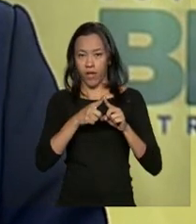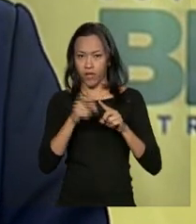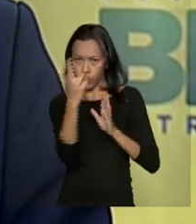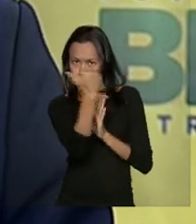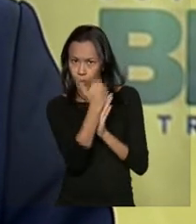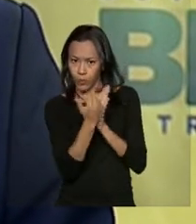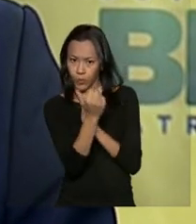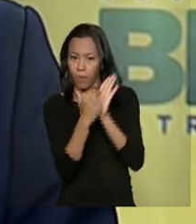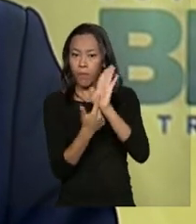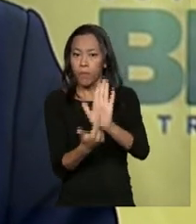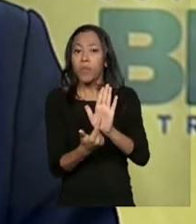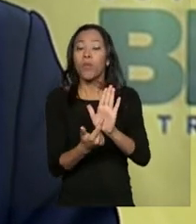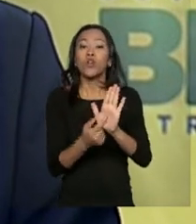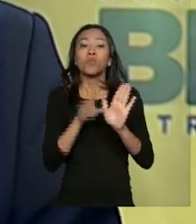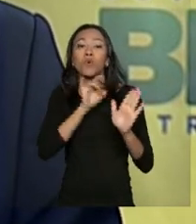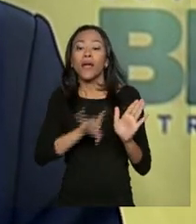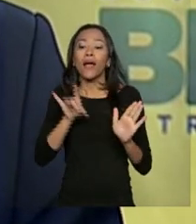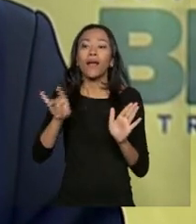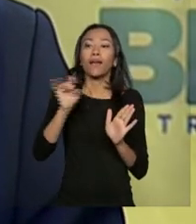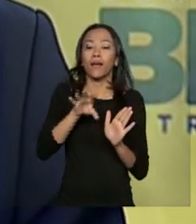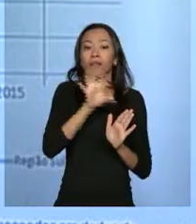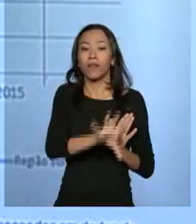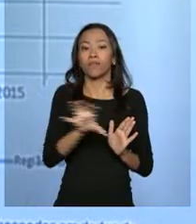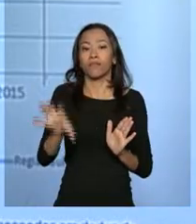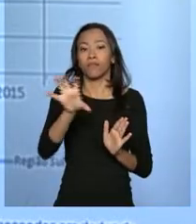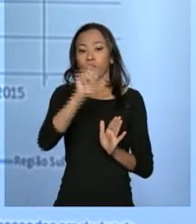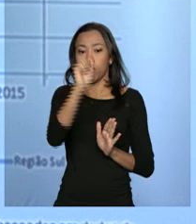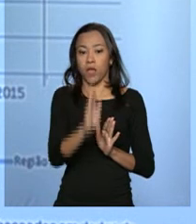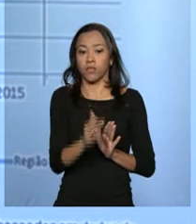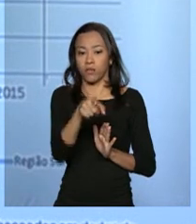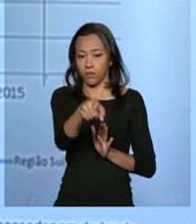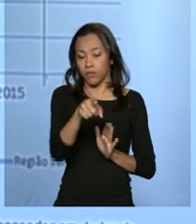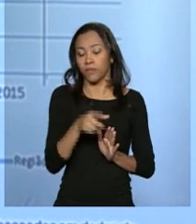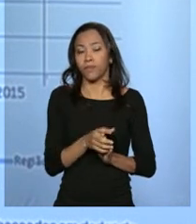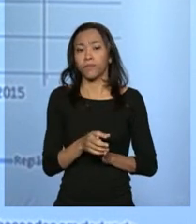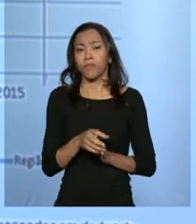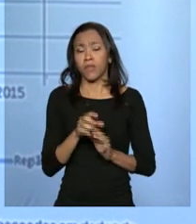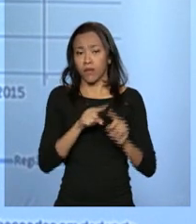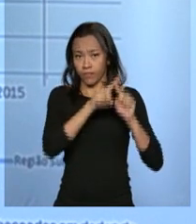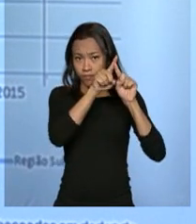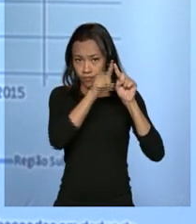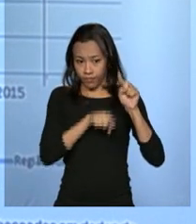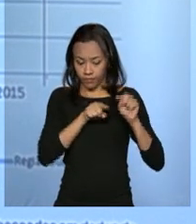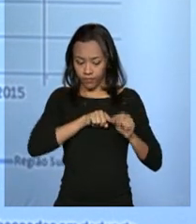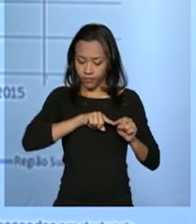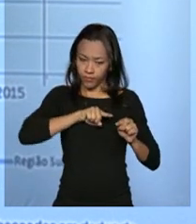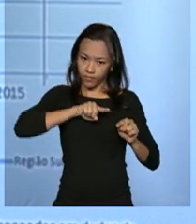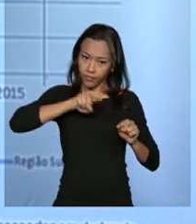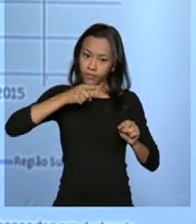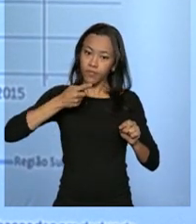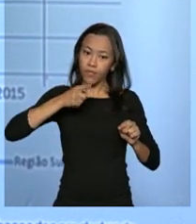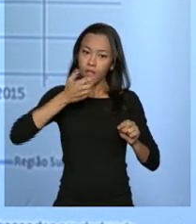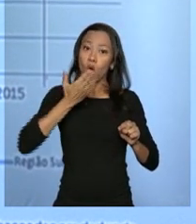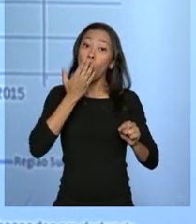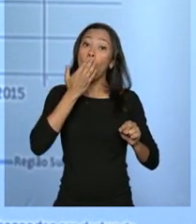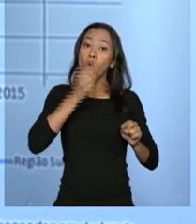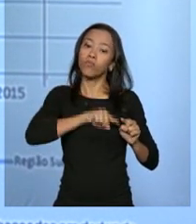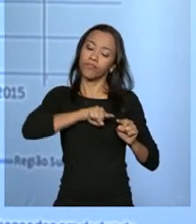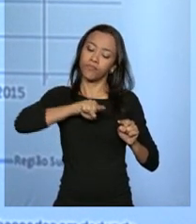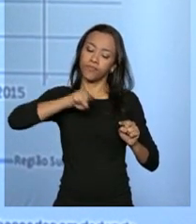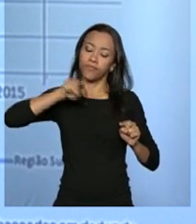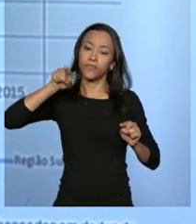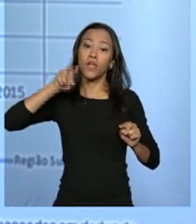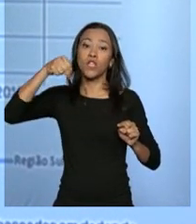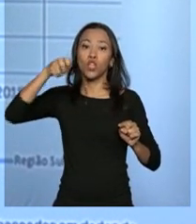seguinte, mostra por região como ficam as questões. Se vocês olham pela cor, vocês veem que a região